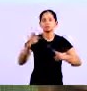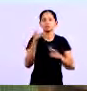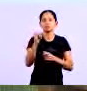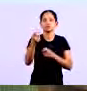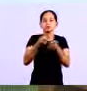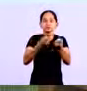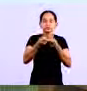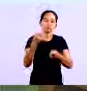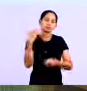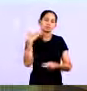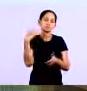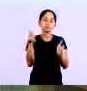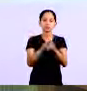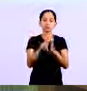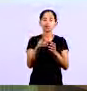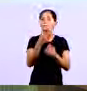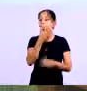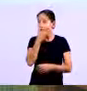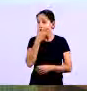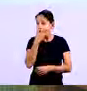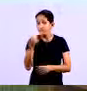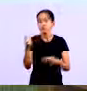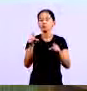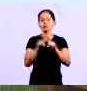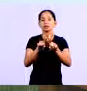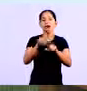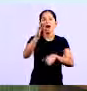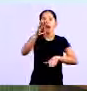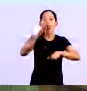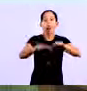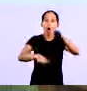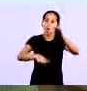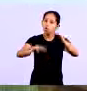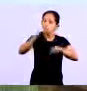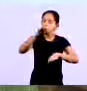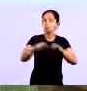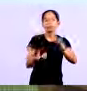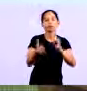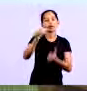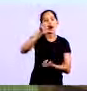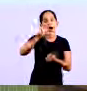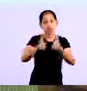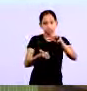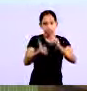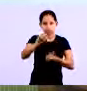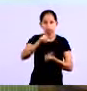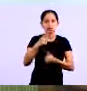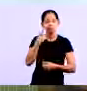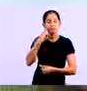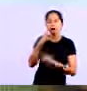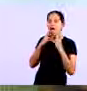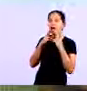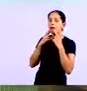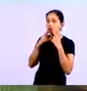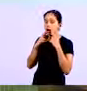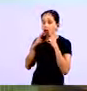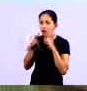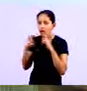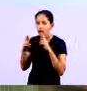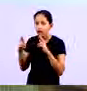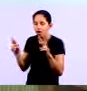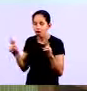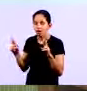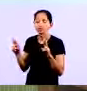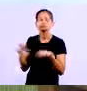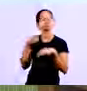controle bancário Sem contar que existem muitas despesas bancárias Que você tem que avaliar Porque muitas vezes Se você for ao banco E reclamar com o seu gerente Ele retira aquela desp